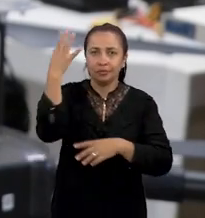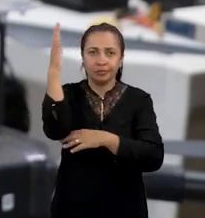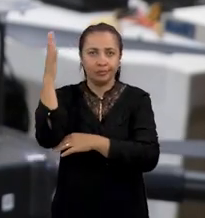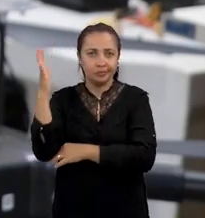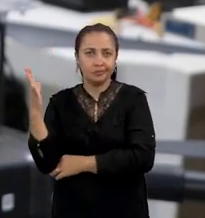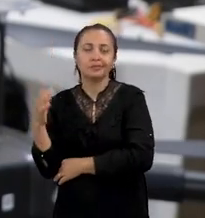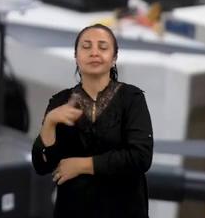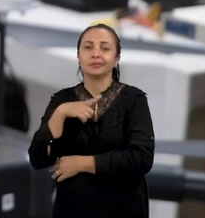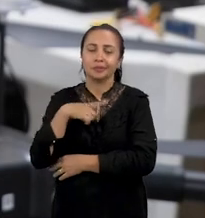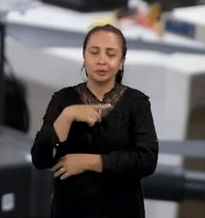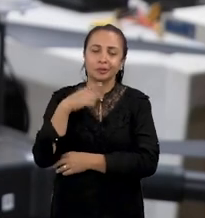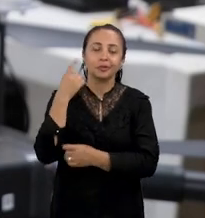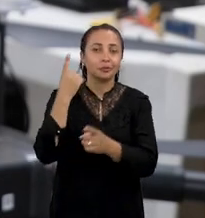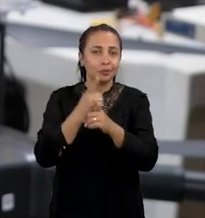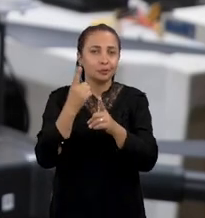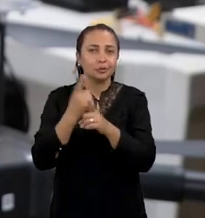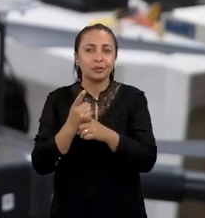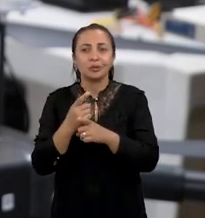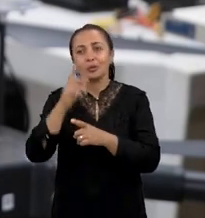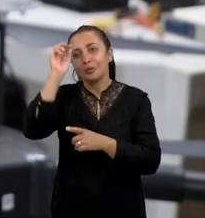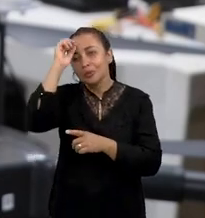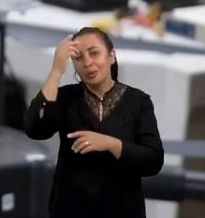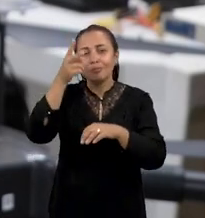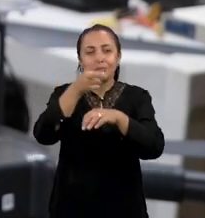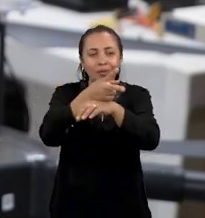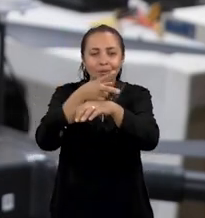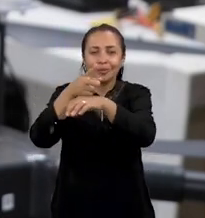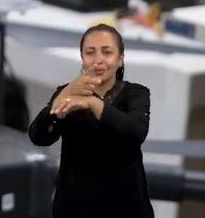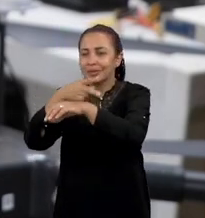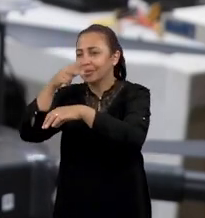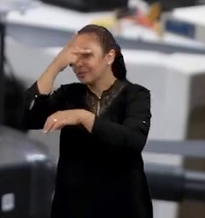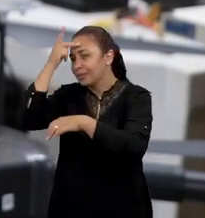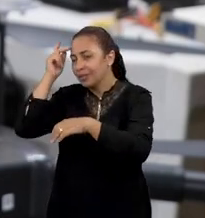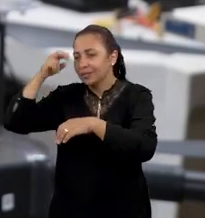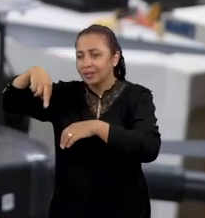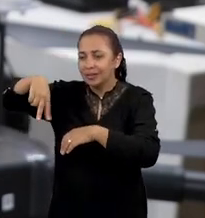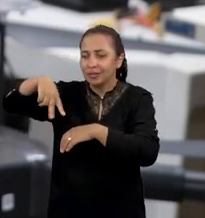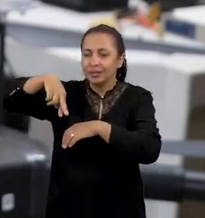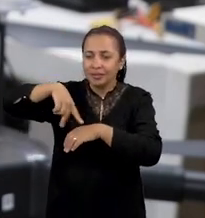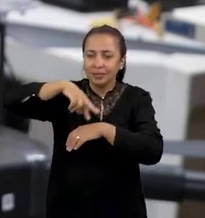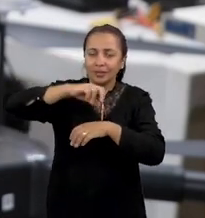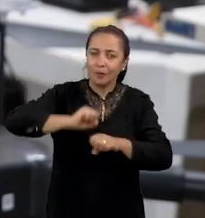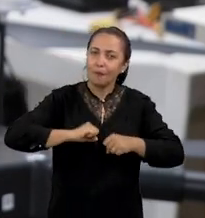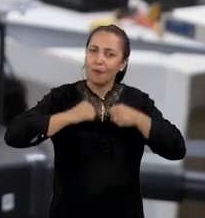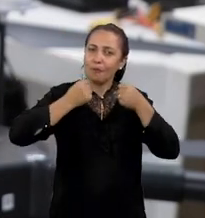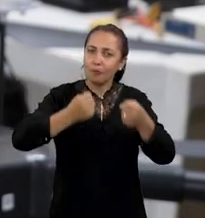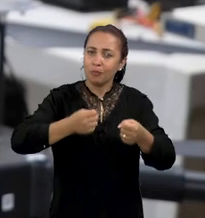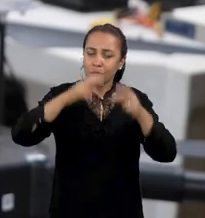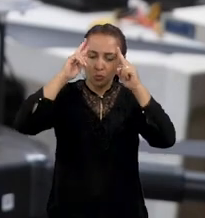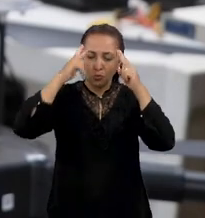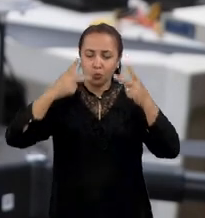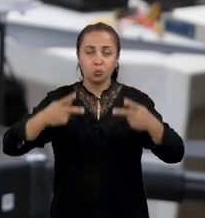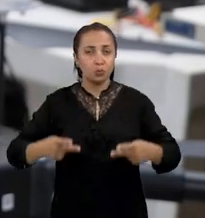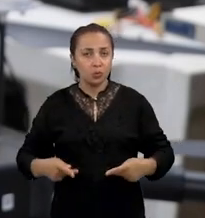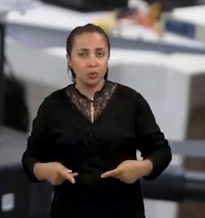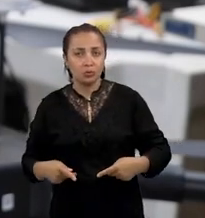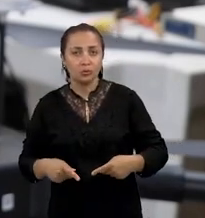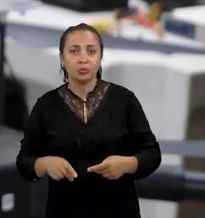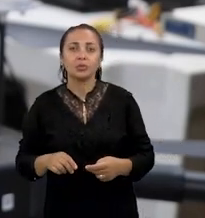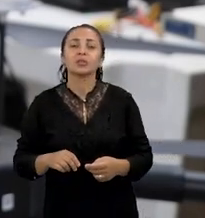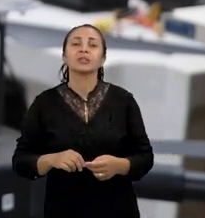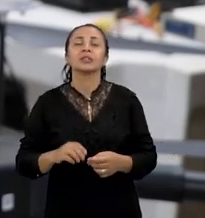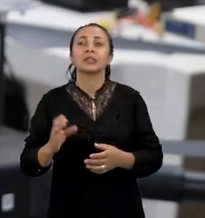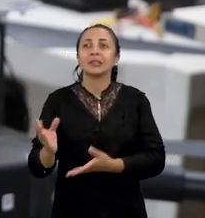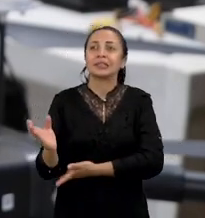têm essa detecção ainda de forma manual. Então, é empregado, digamos, esforço humano em torres ou